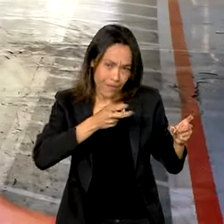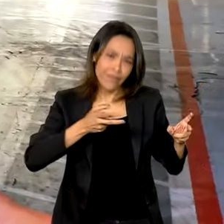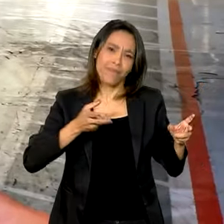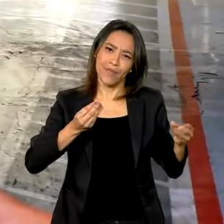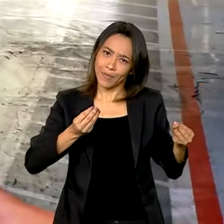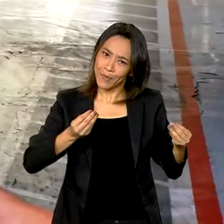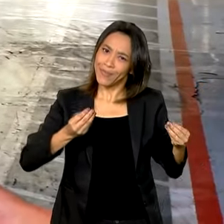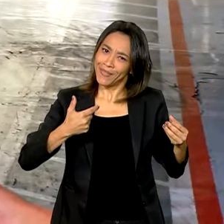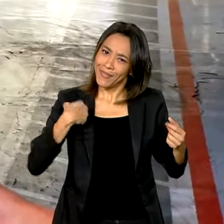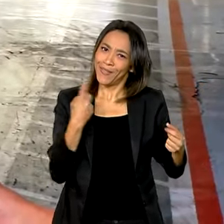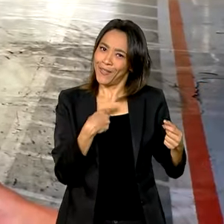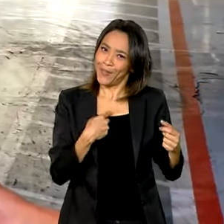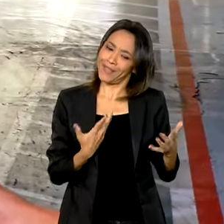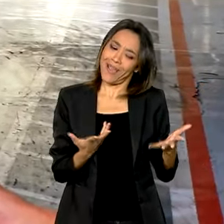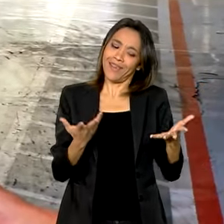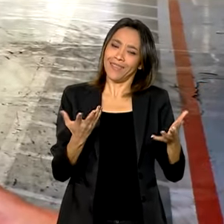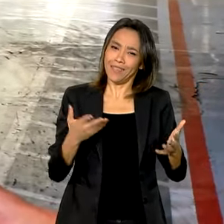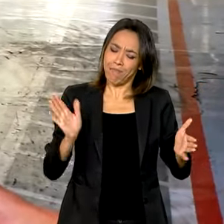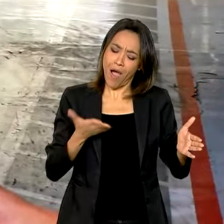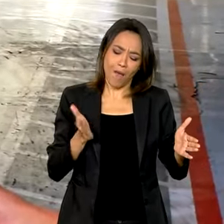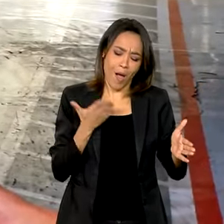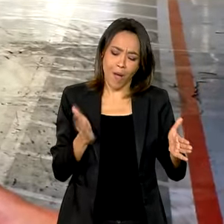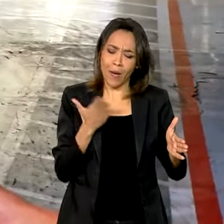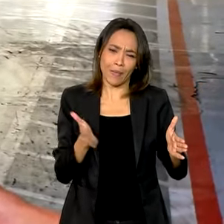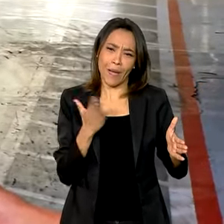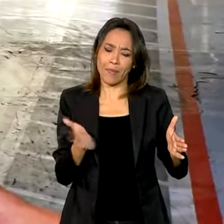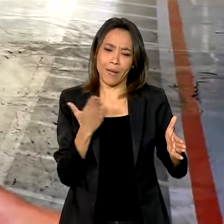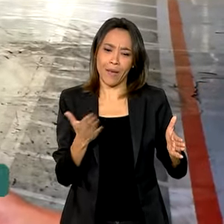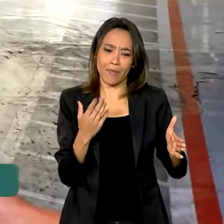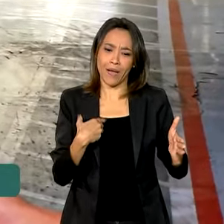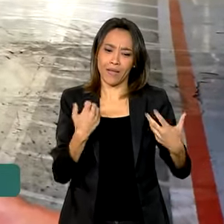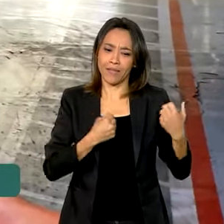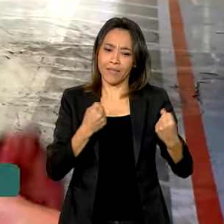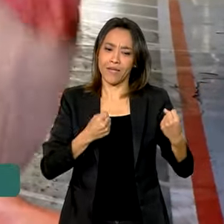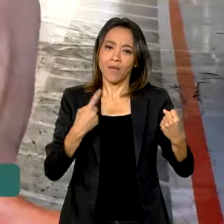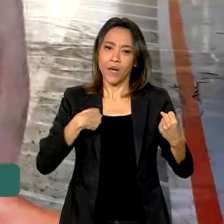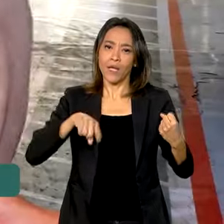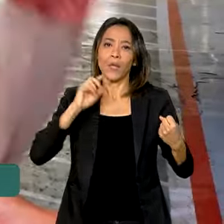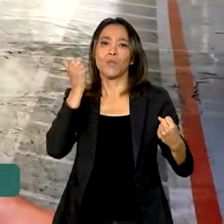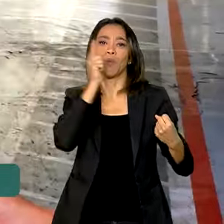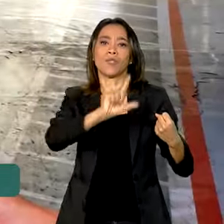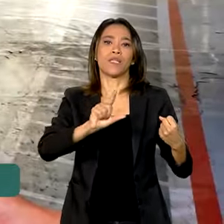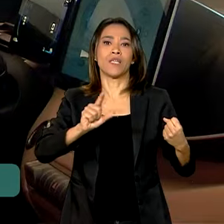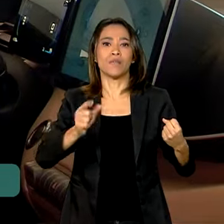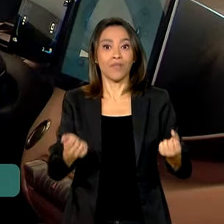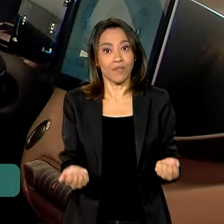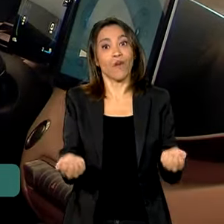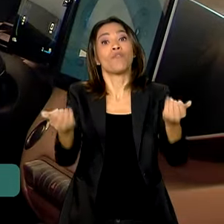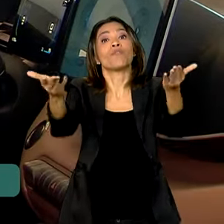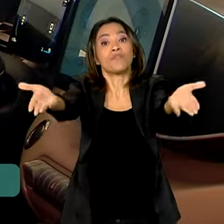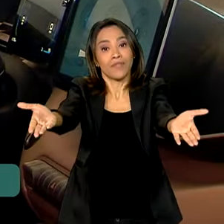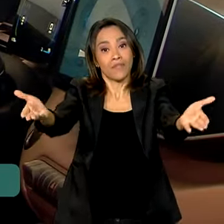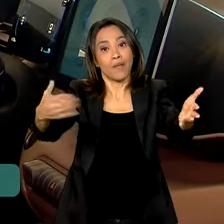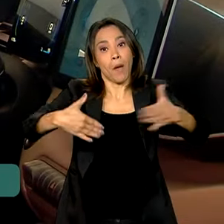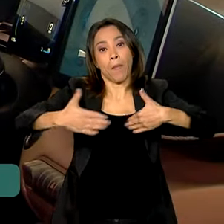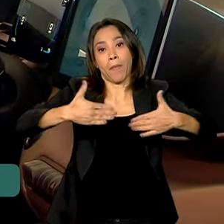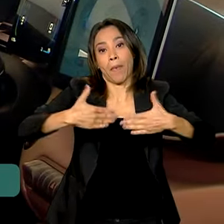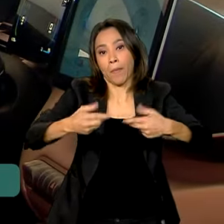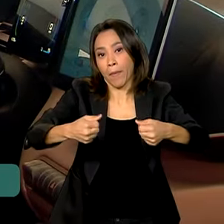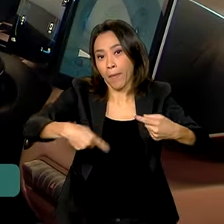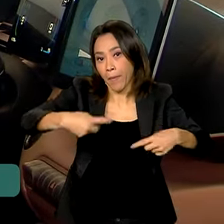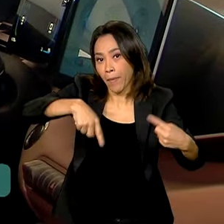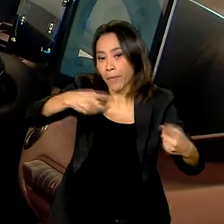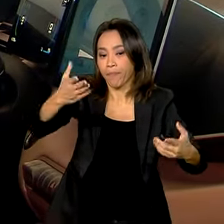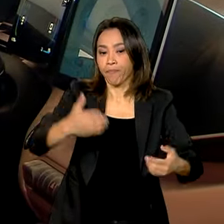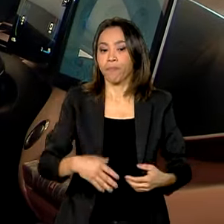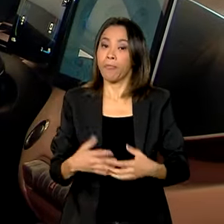E a gente está aí, produzindo cada dia mais, para que possamos suplir esse mercado aí. E é isso. Para crescer